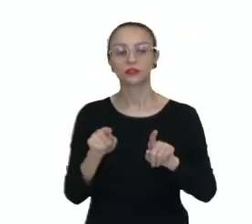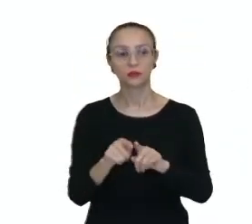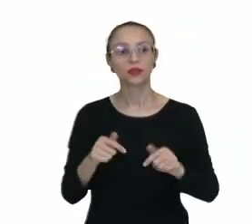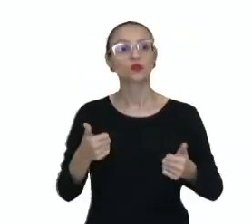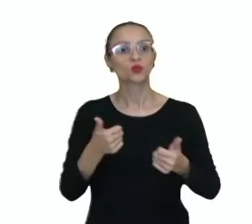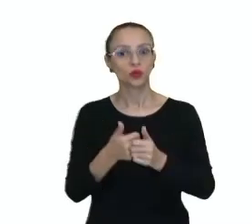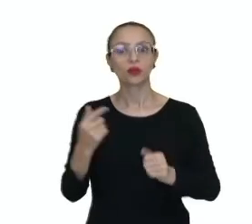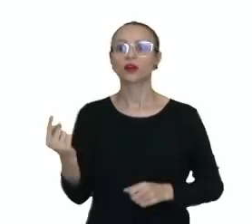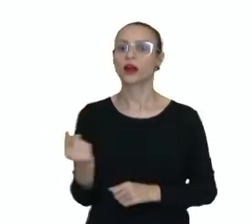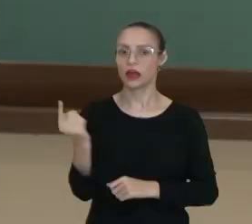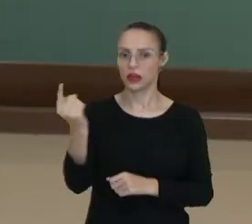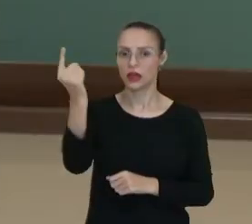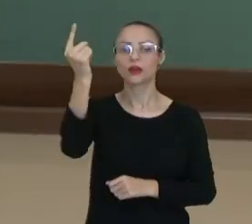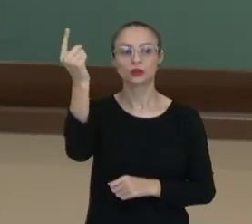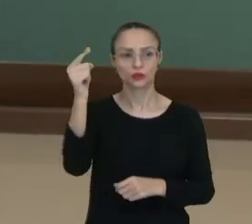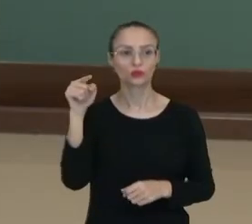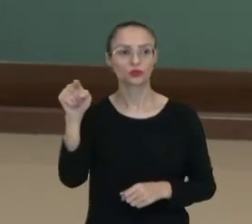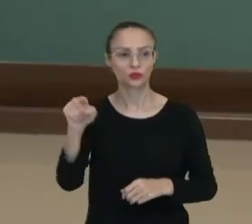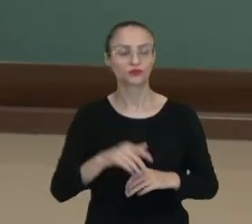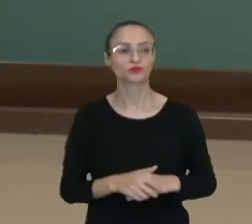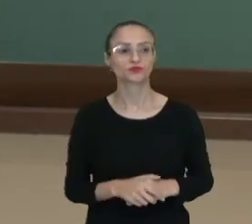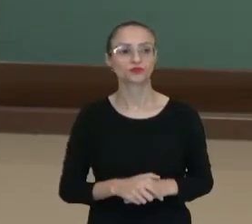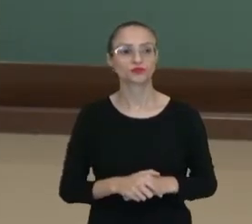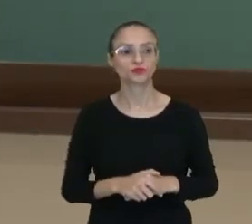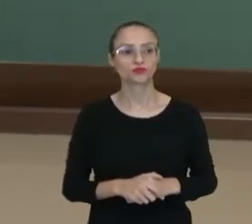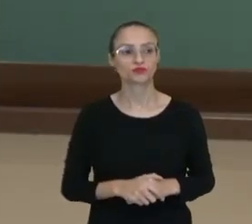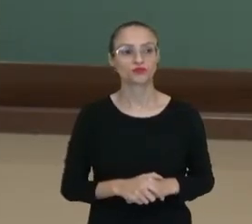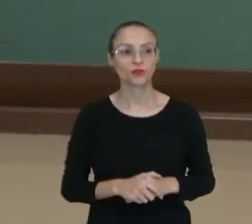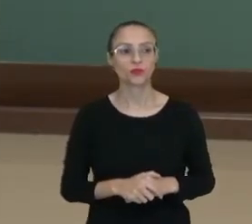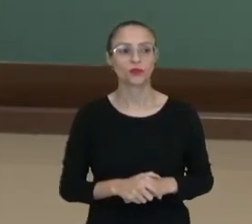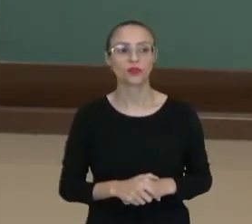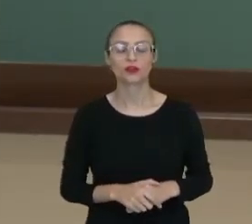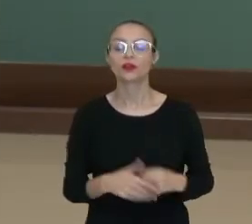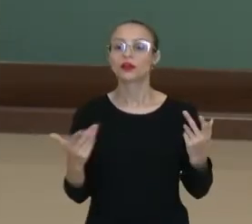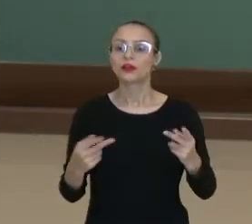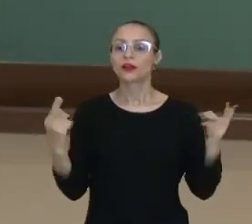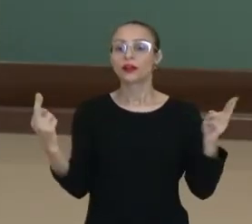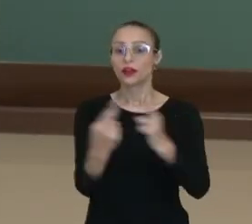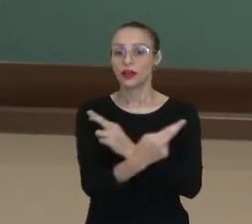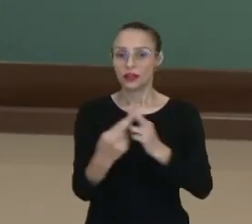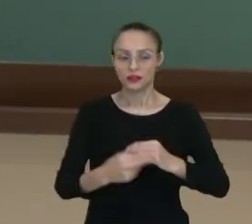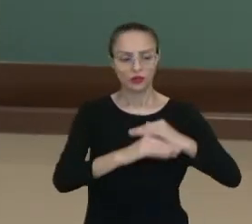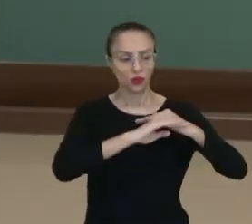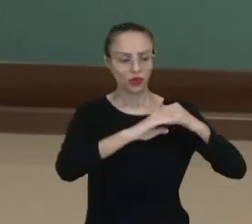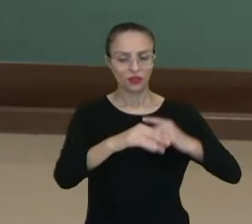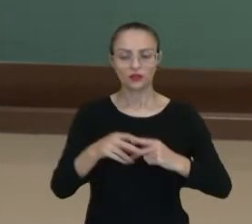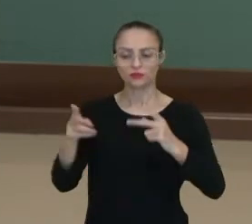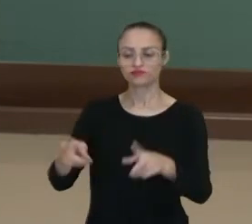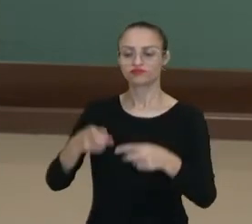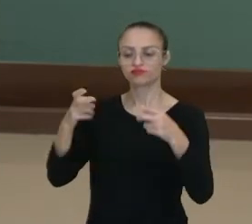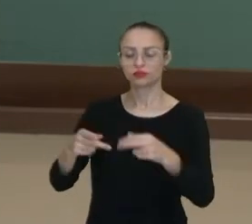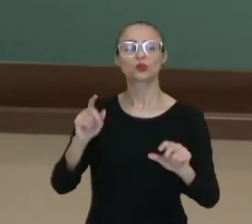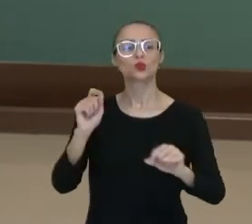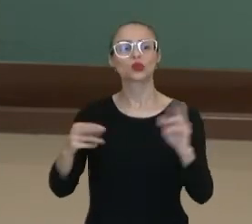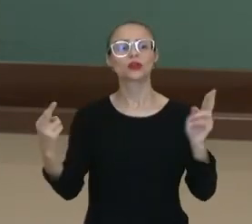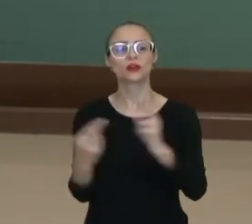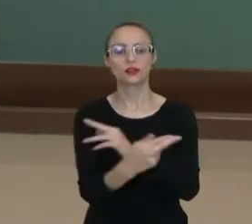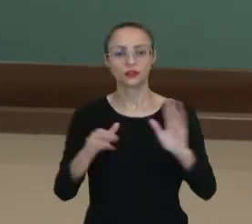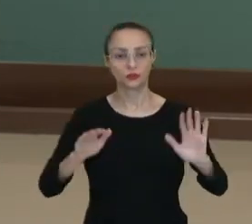bastante elevados do relevo do norte do Brasil. A relação entre o relevo e o extrativismo mineral.